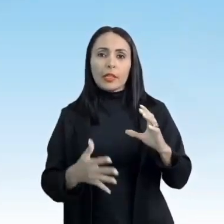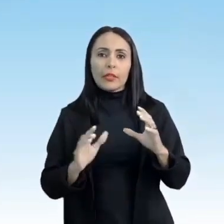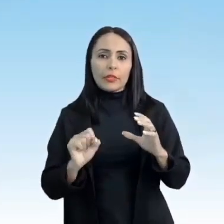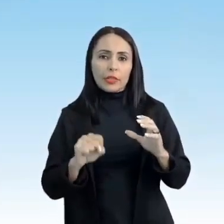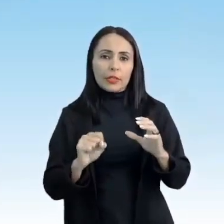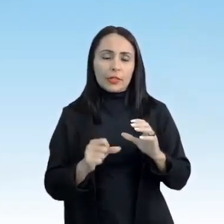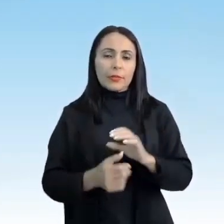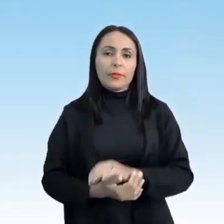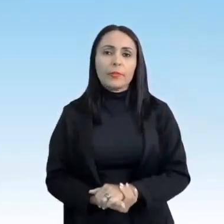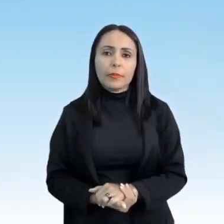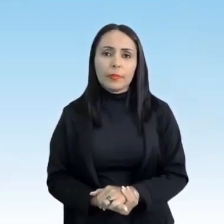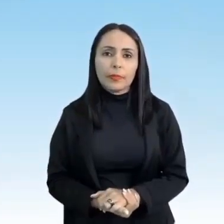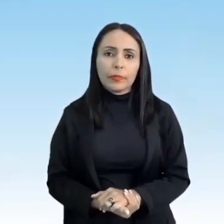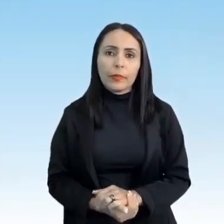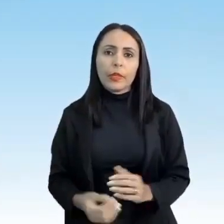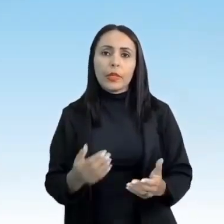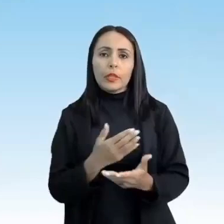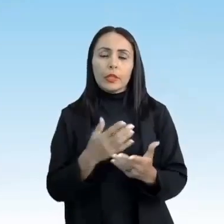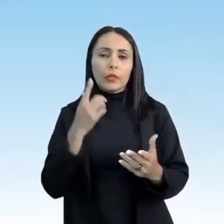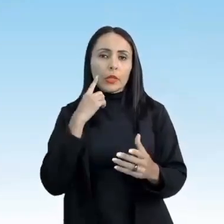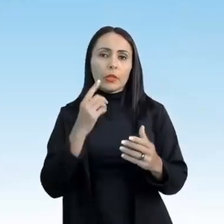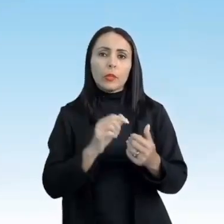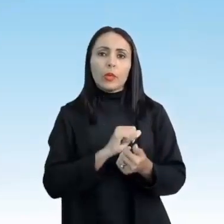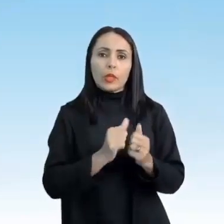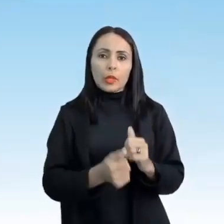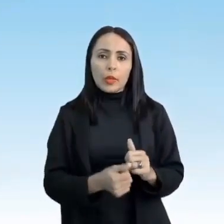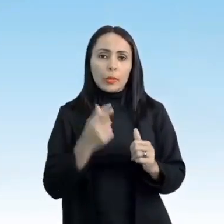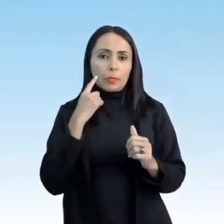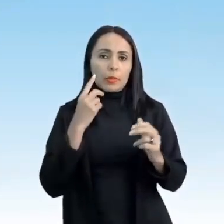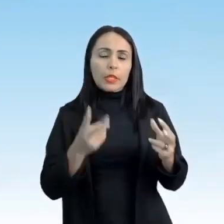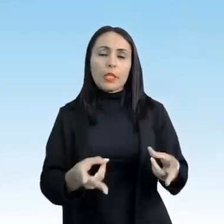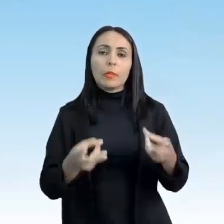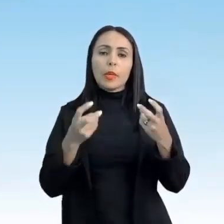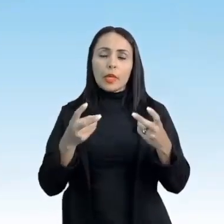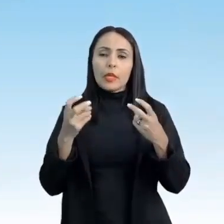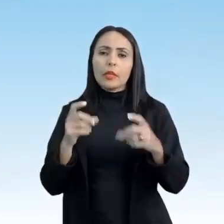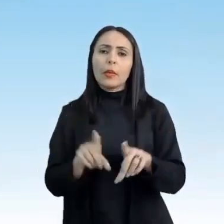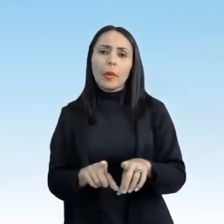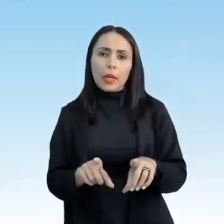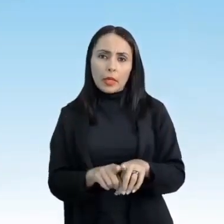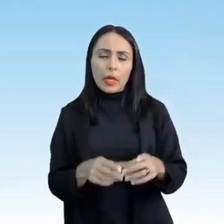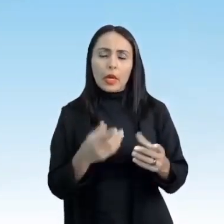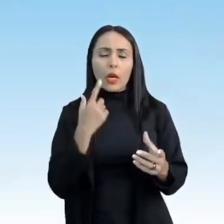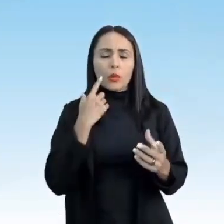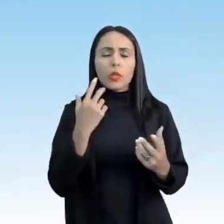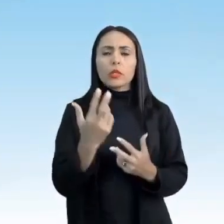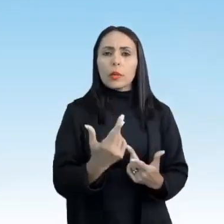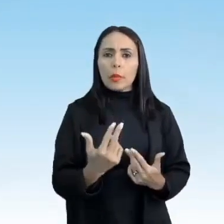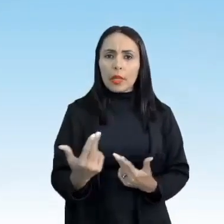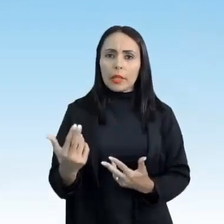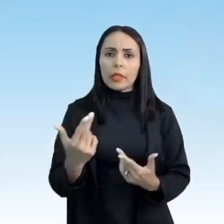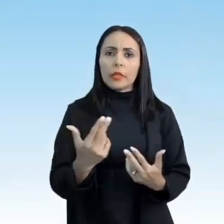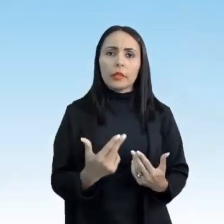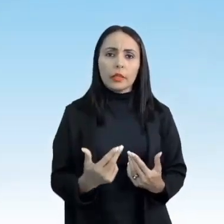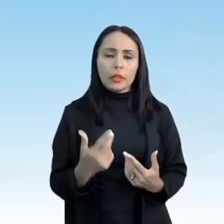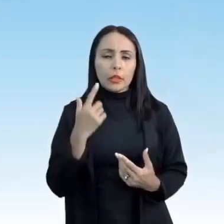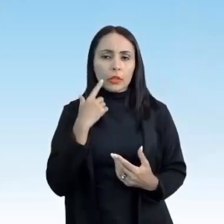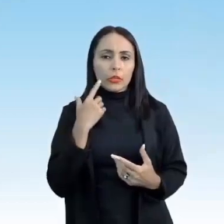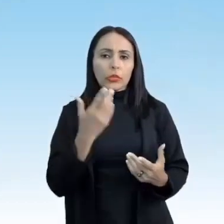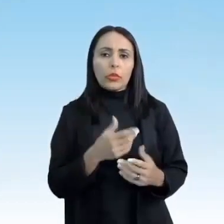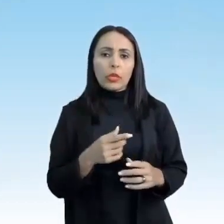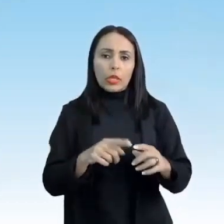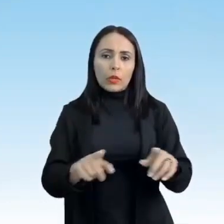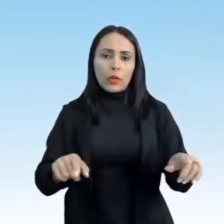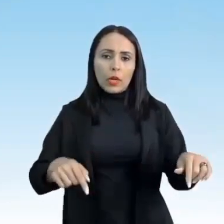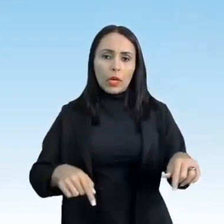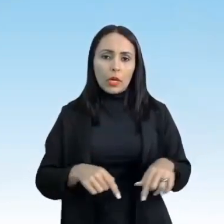invasão. Nesses esportes é possível perceber, entre outras semelhanças, que as equipes jogam em quadras